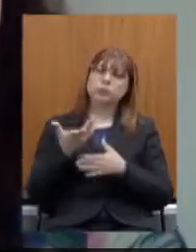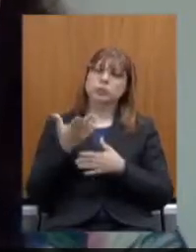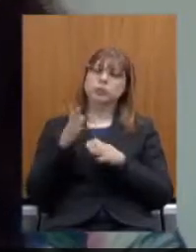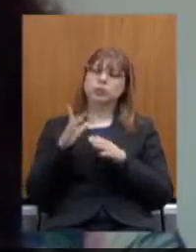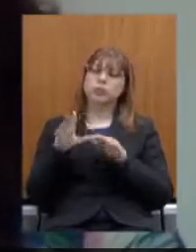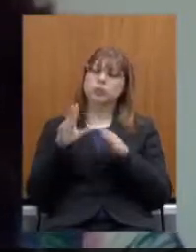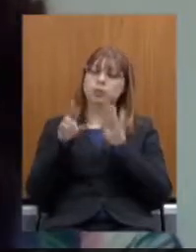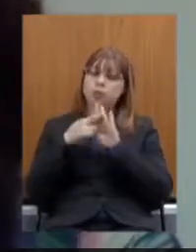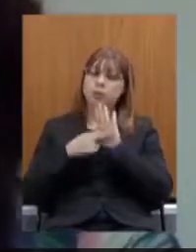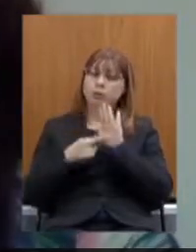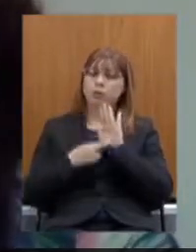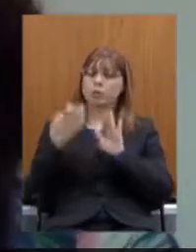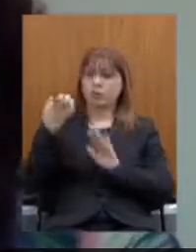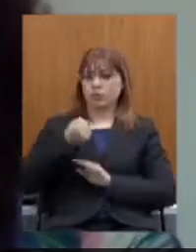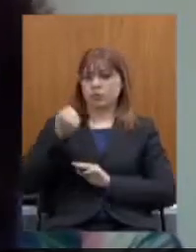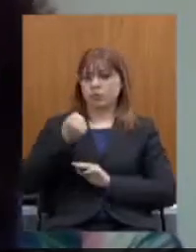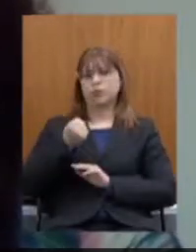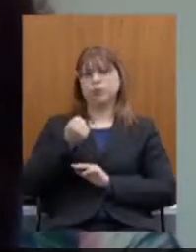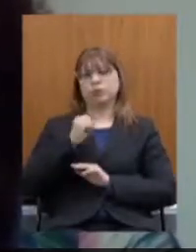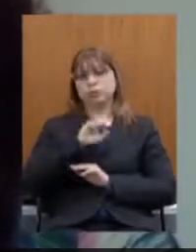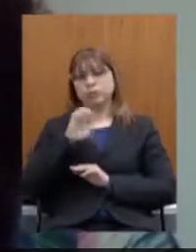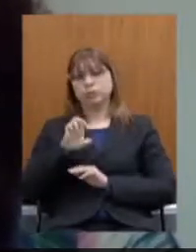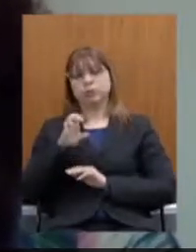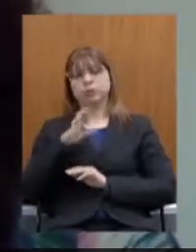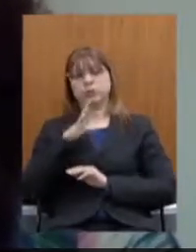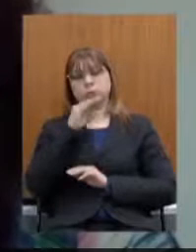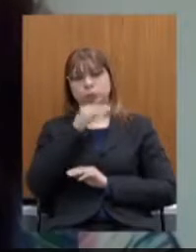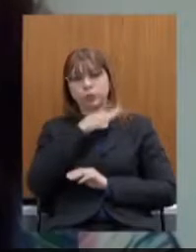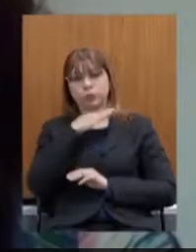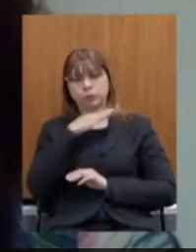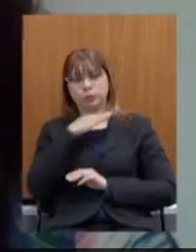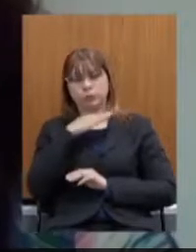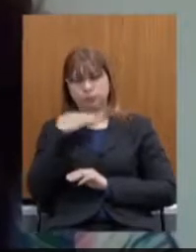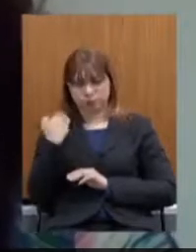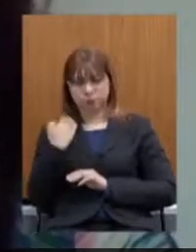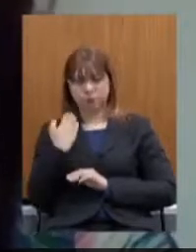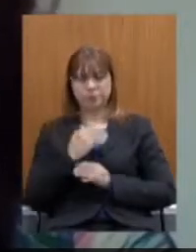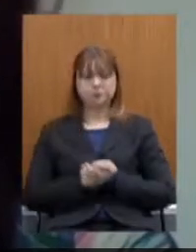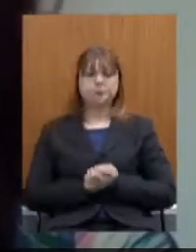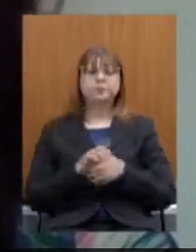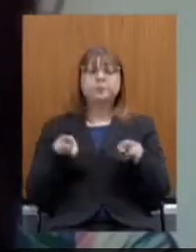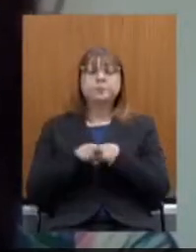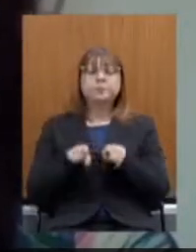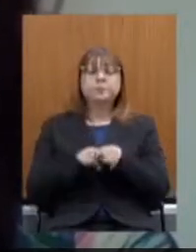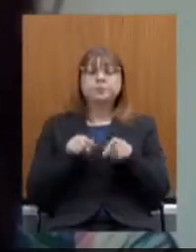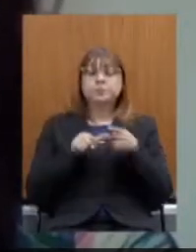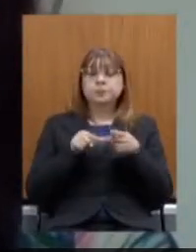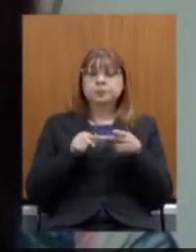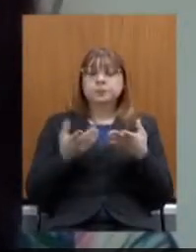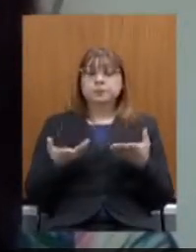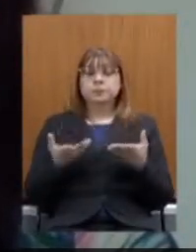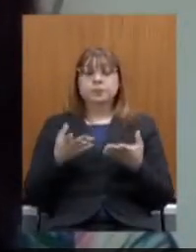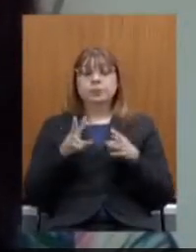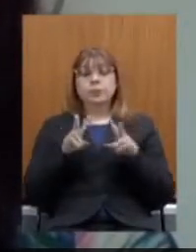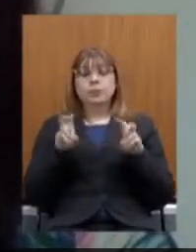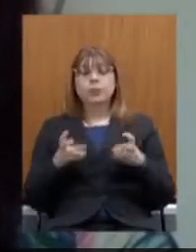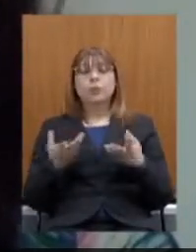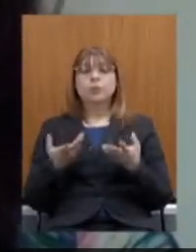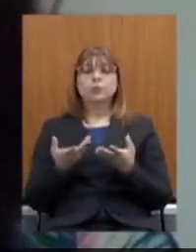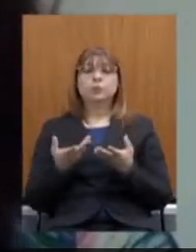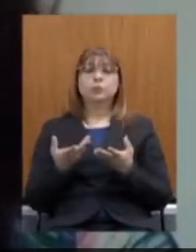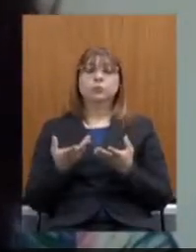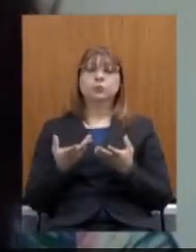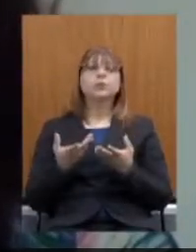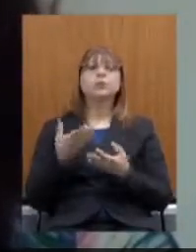Outro ponto que quero abordar se refere ao tratamento reservado aos servidores e servidoras com